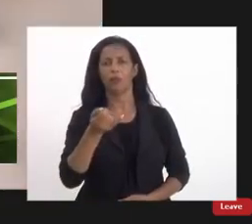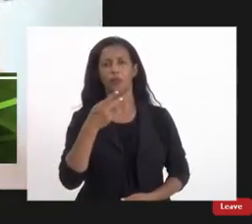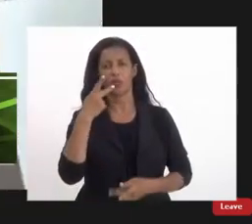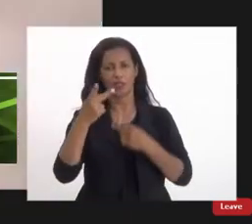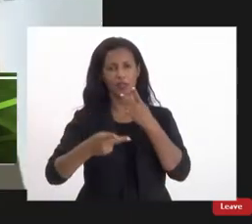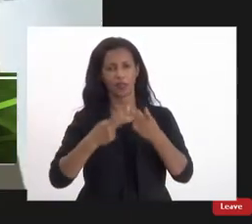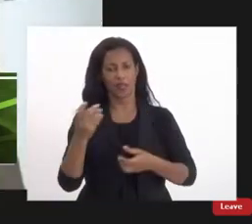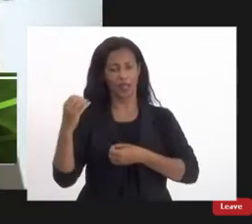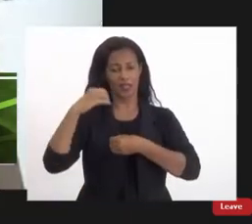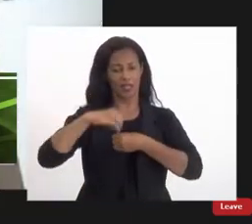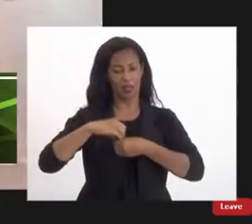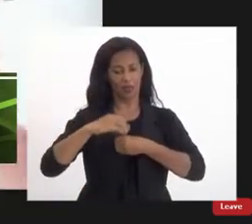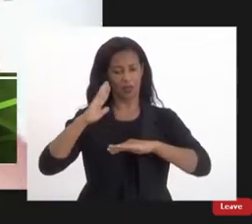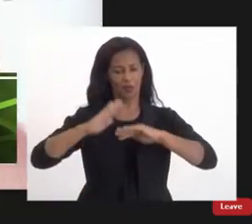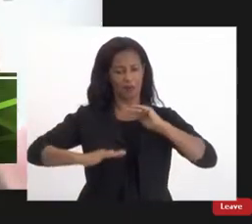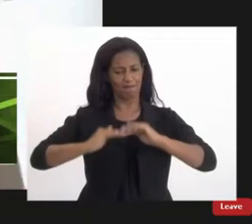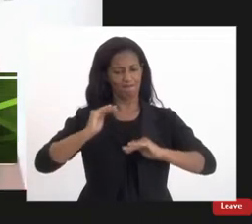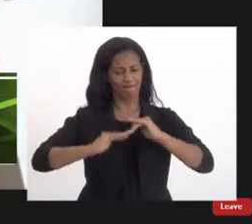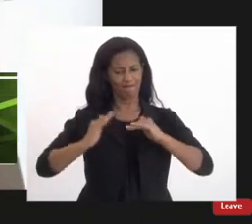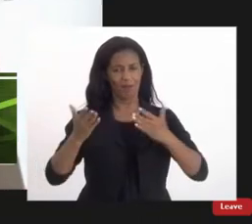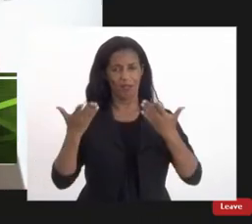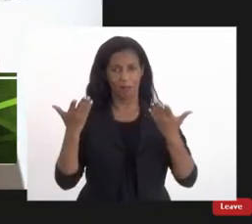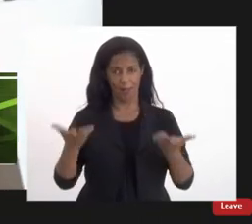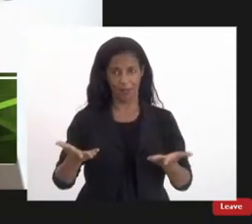dentro da nossa capacidade é absolutamente